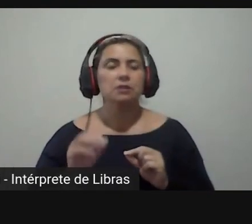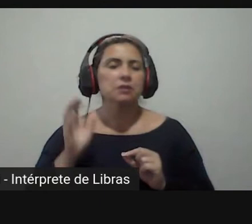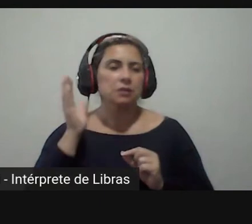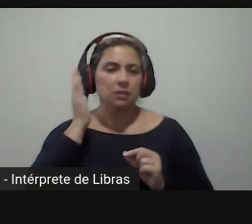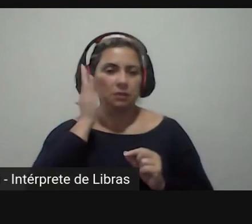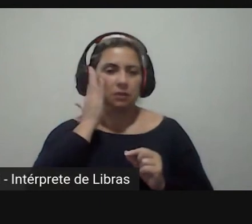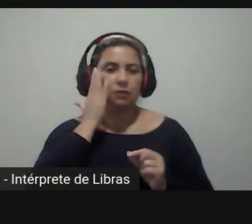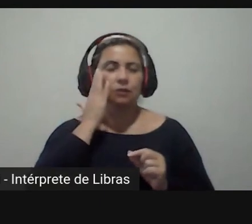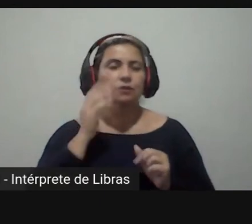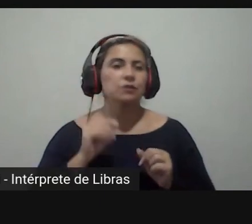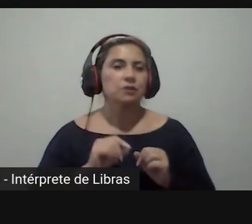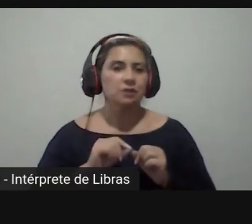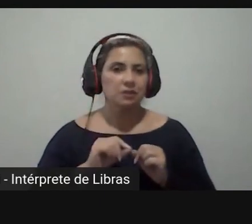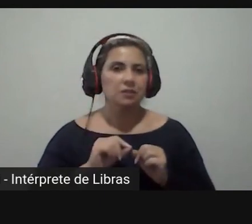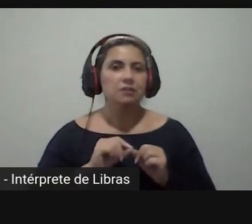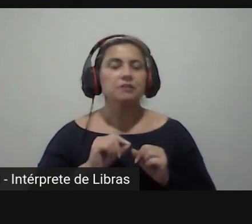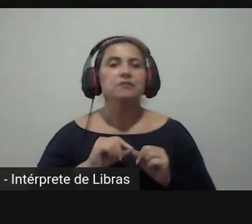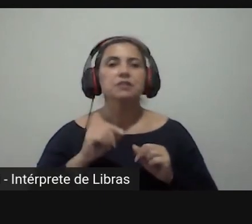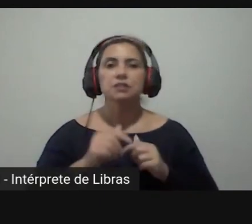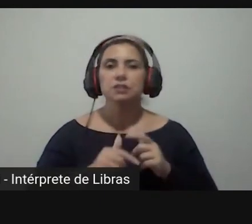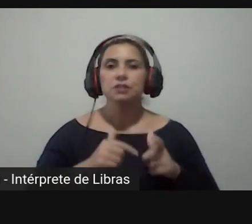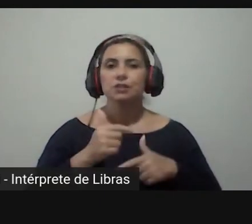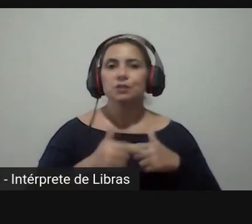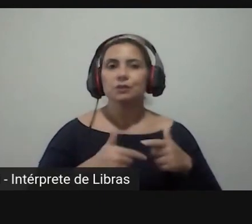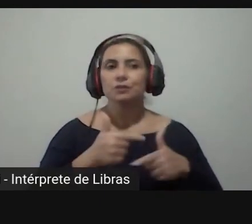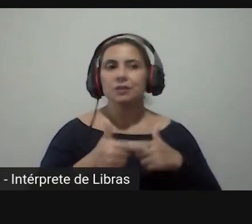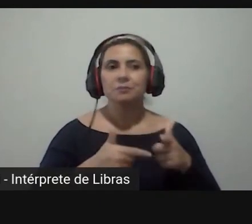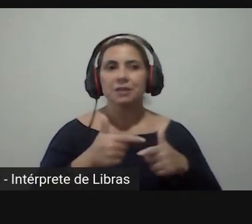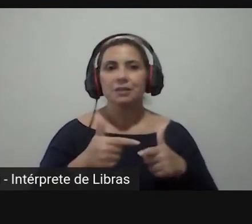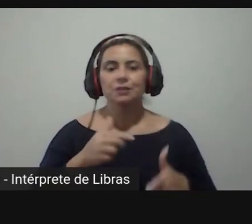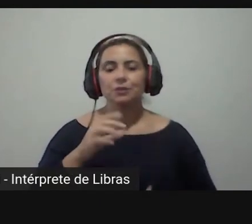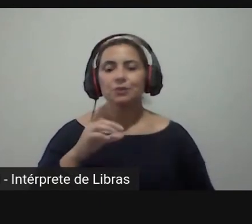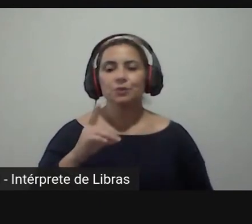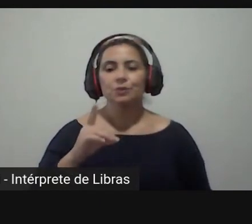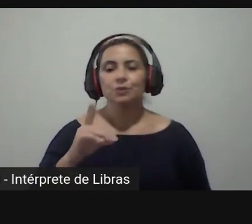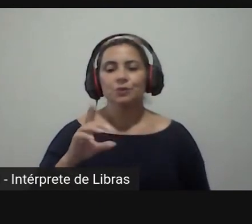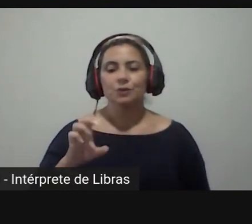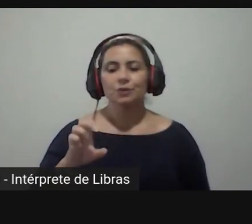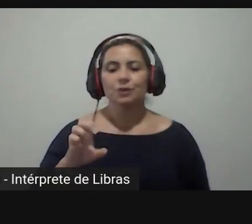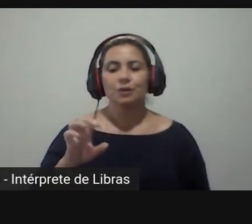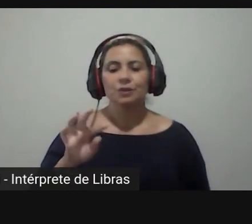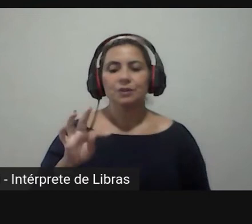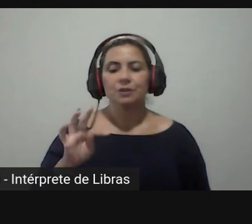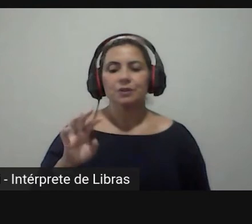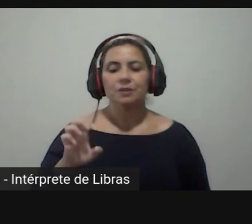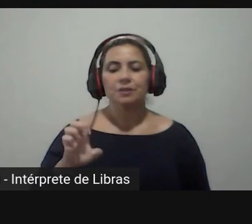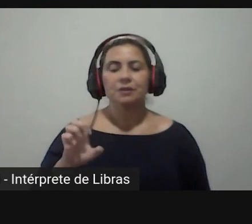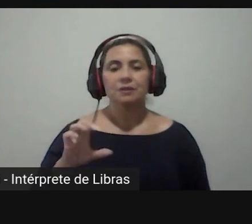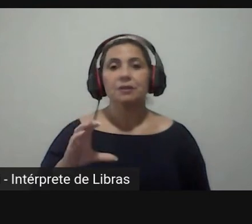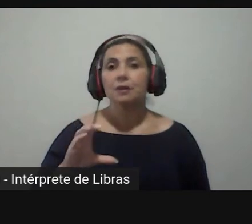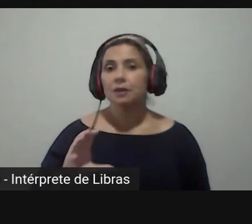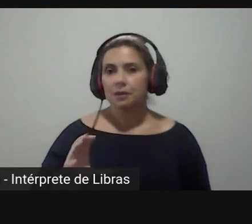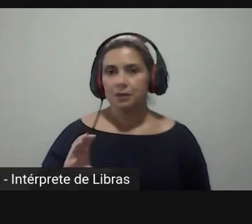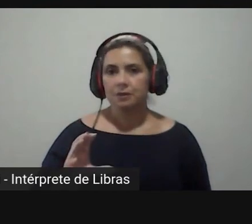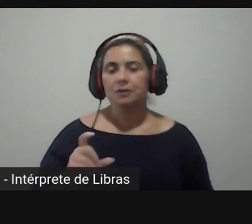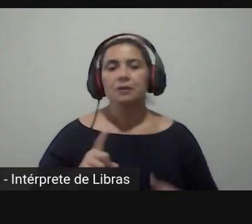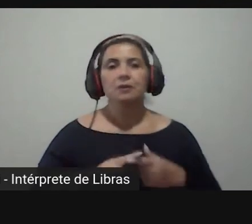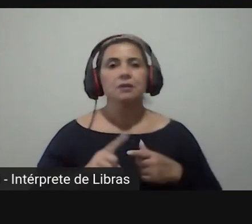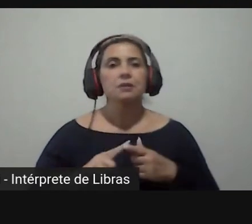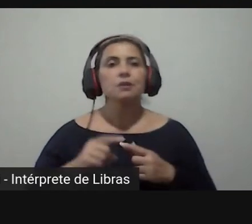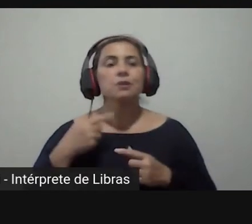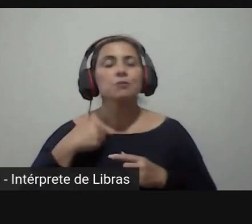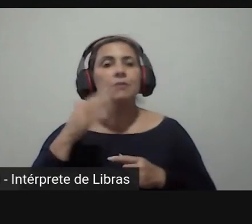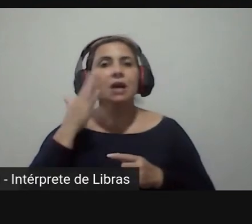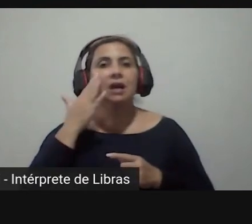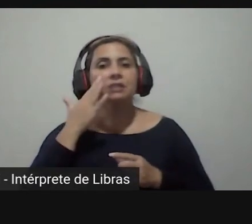sendo feito um trabalho pelo DETEC com a consultoria legislativa em termos já de uma